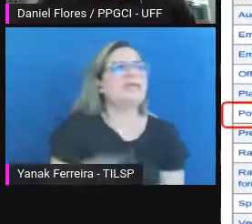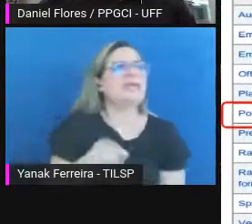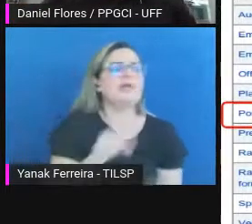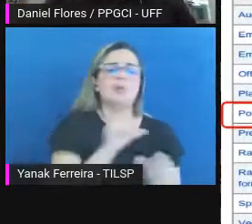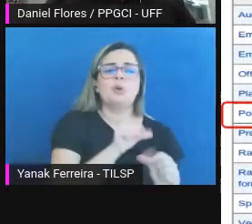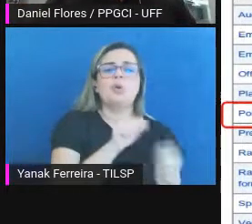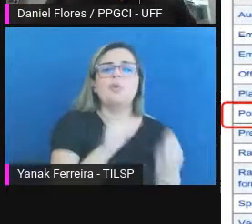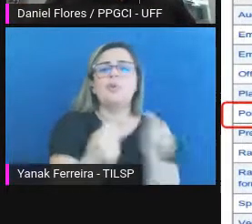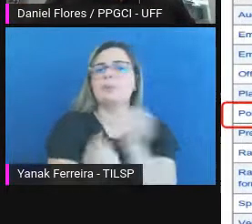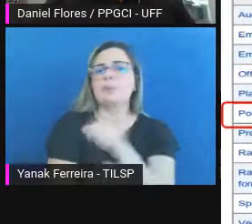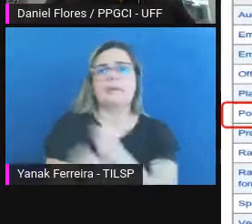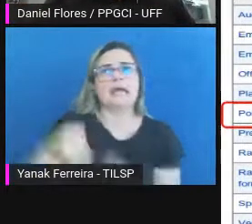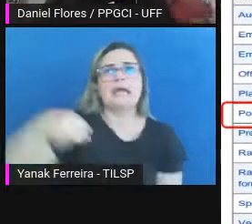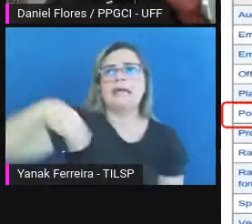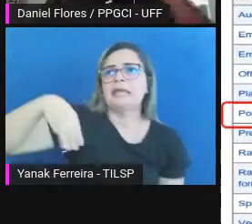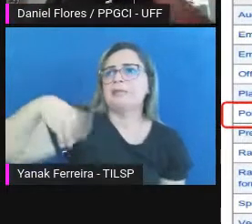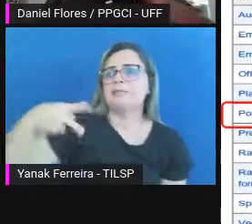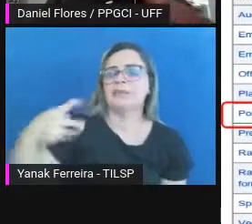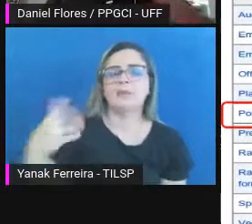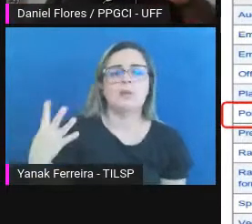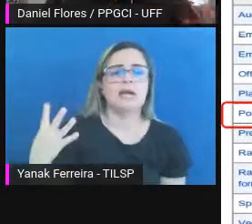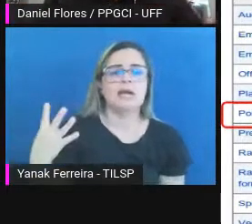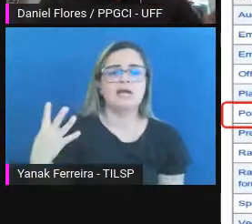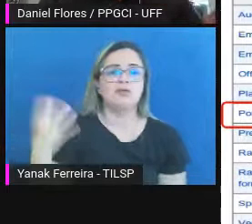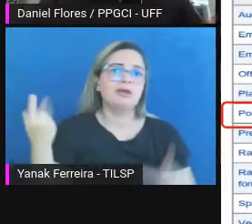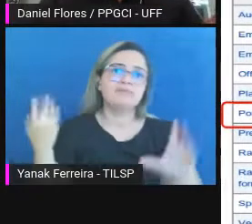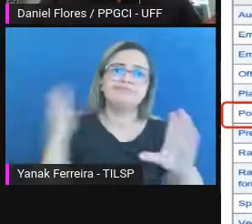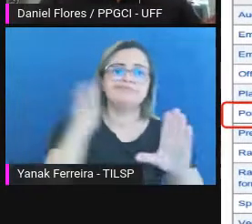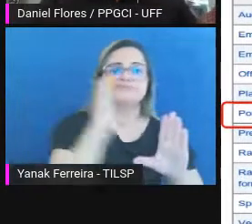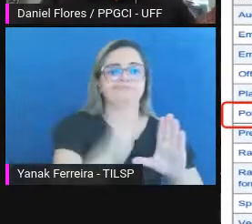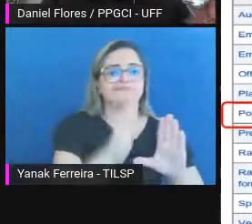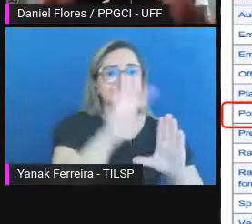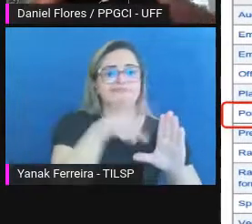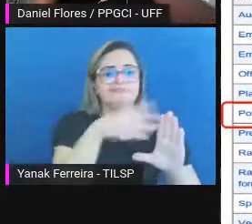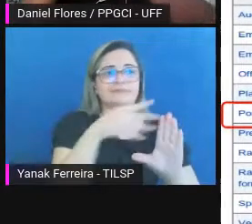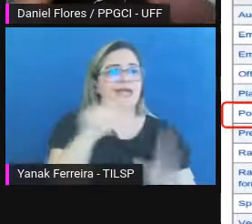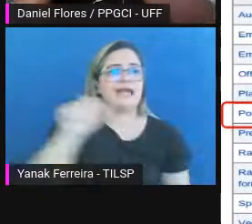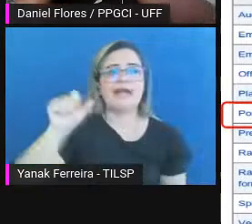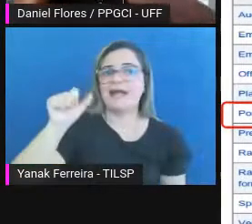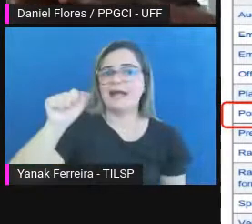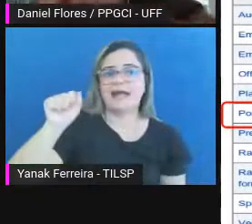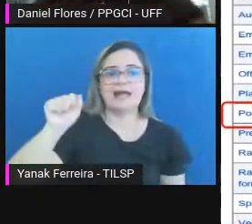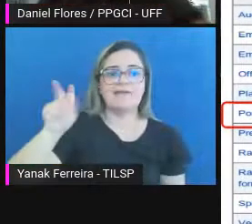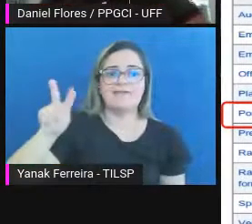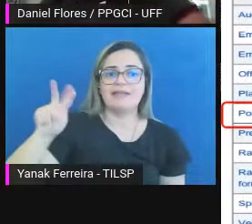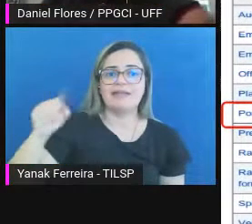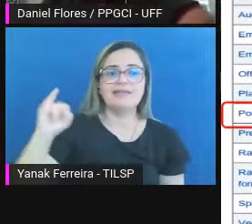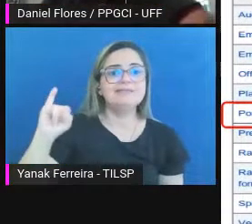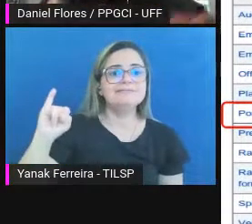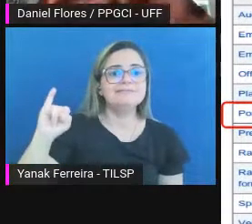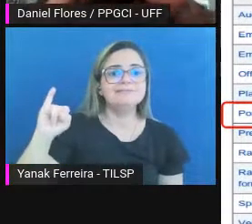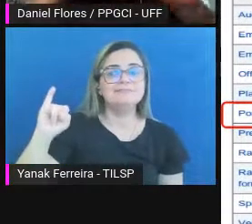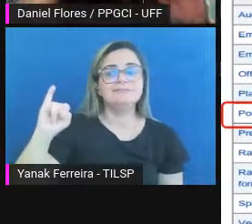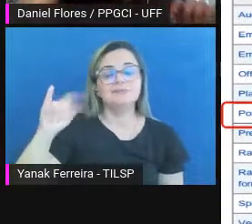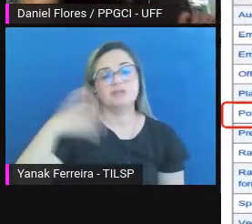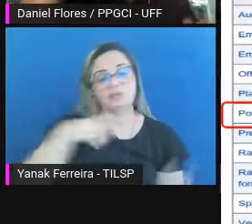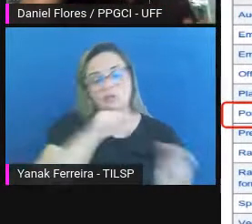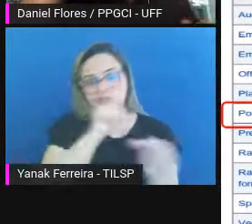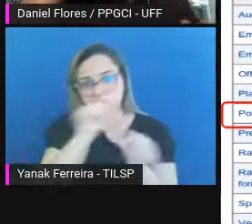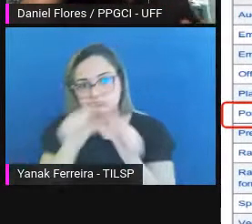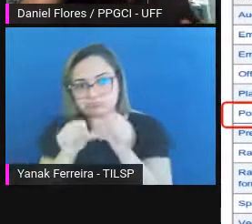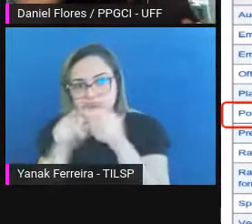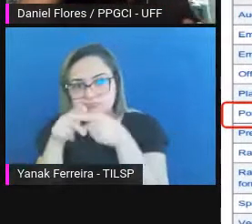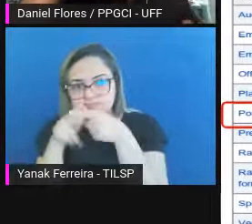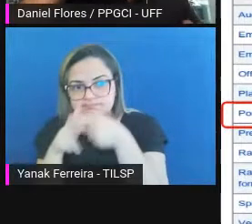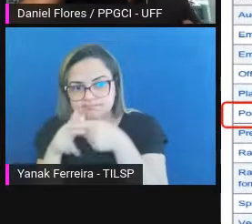para a plataforma de acesso AVI, eu vou ali, eu altero a política, mas eu não mexo